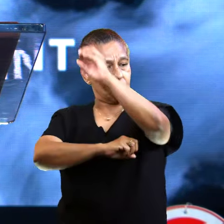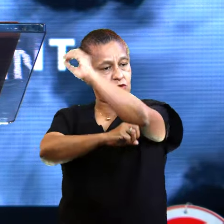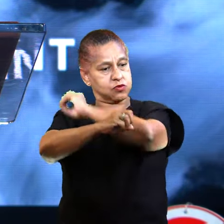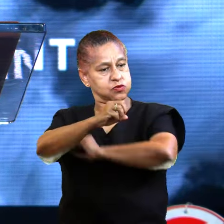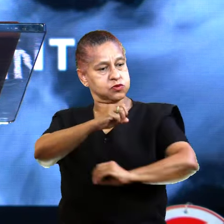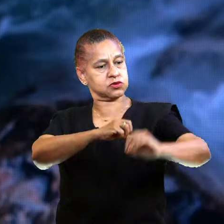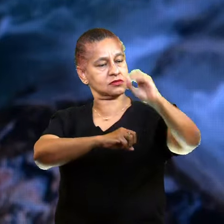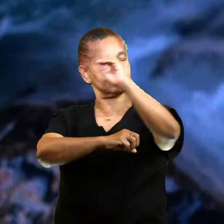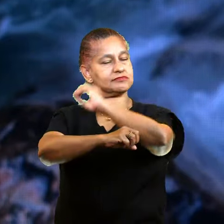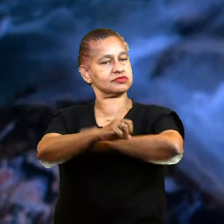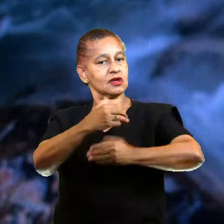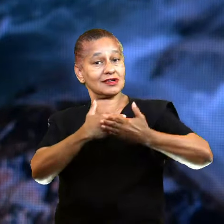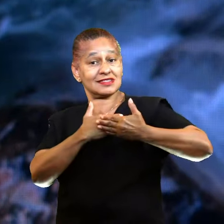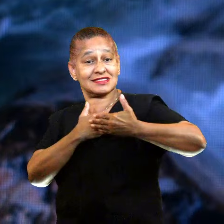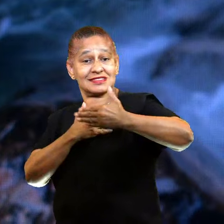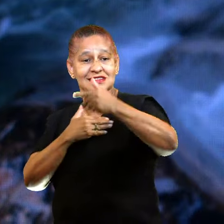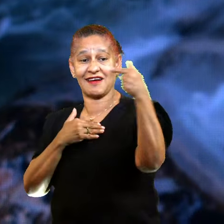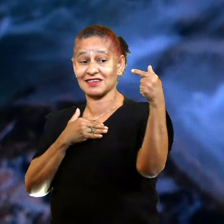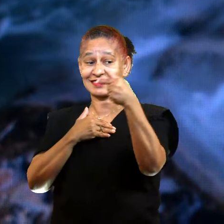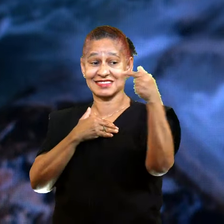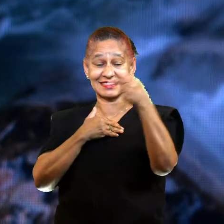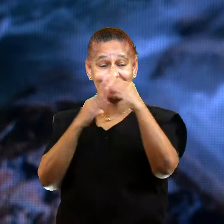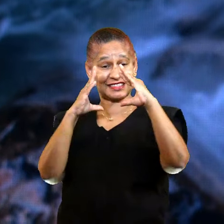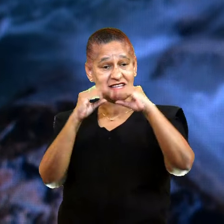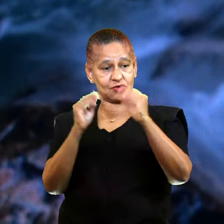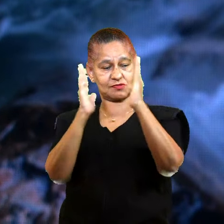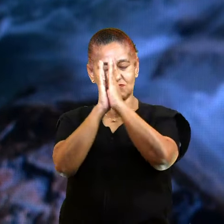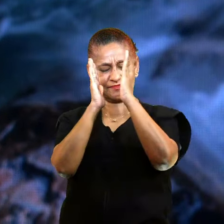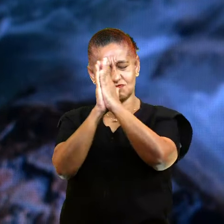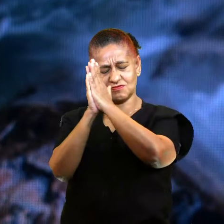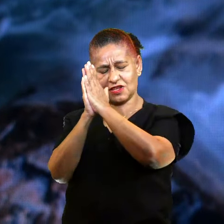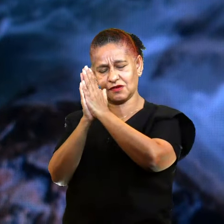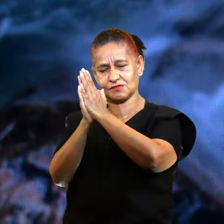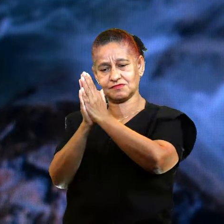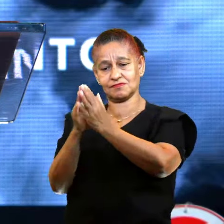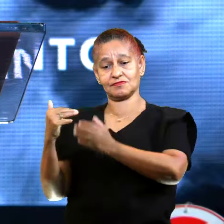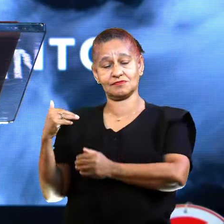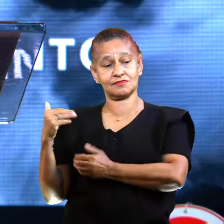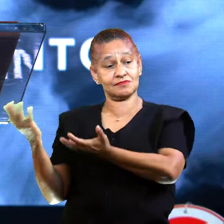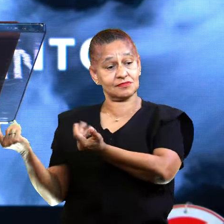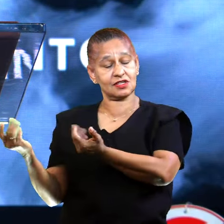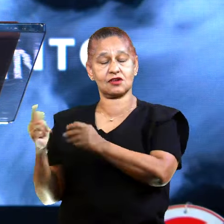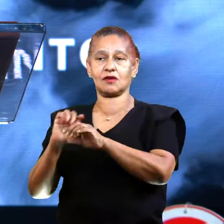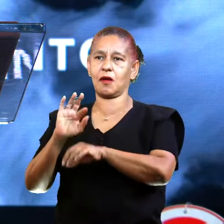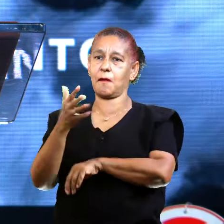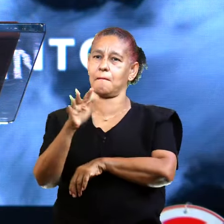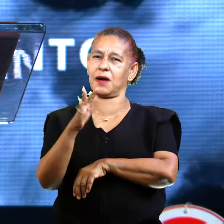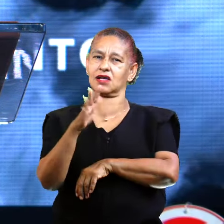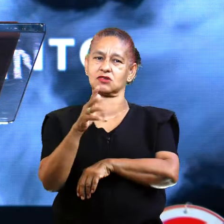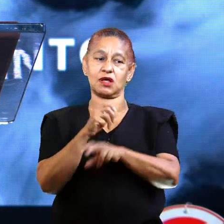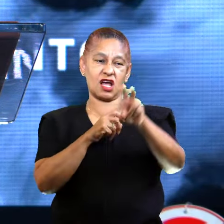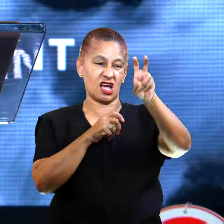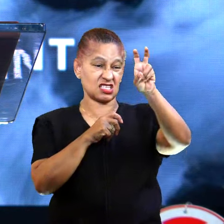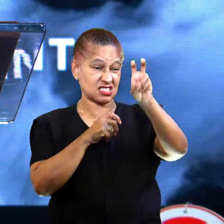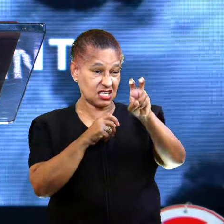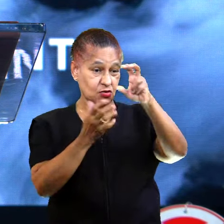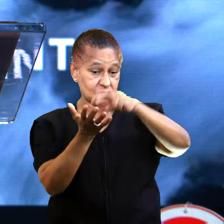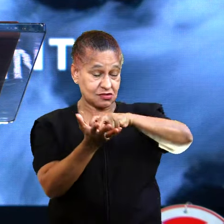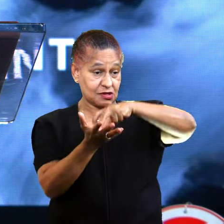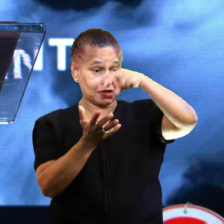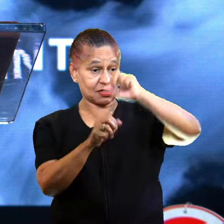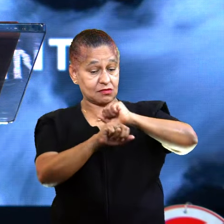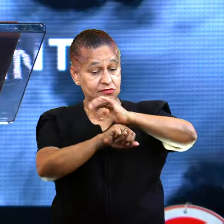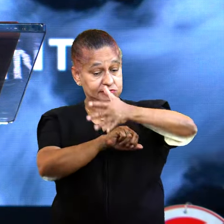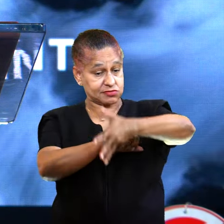Nós começamos às sete da noite a orar por aquele jovem. Quando foi mais ou menos por volta de umas cinco horas da manhã.